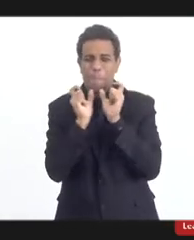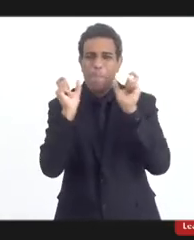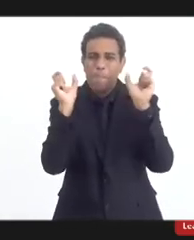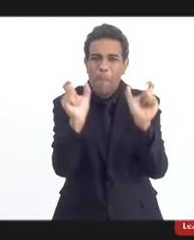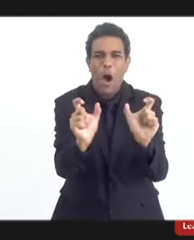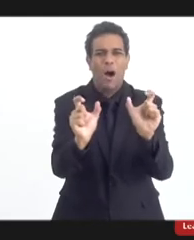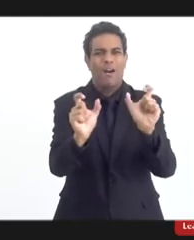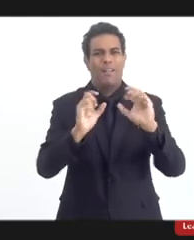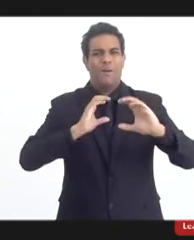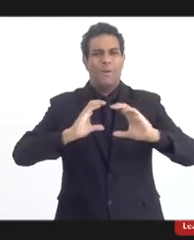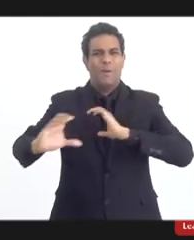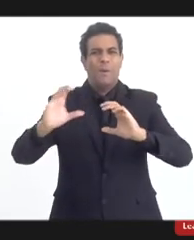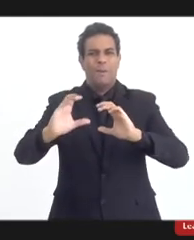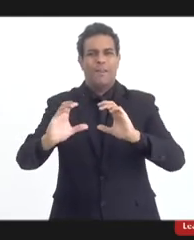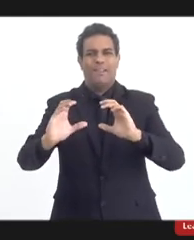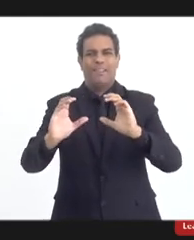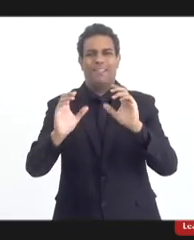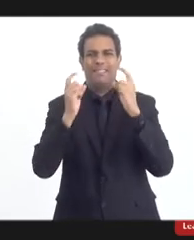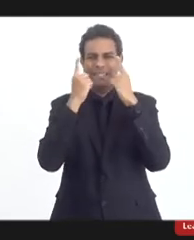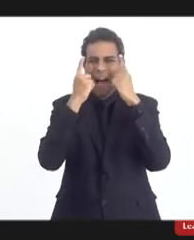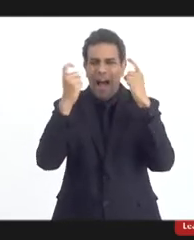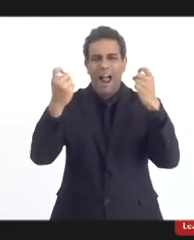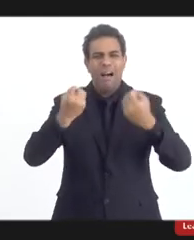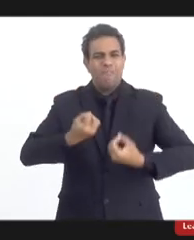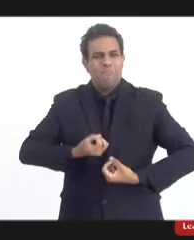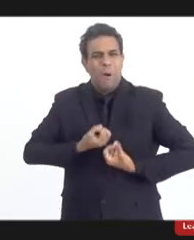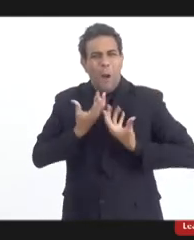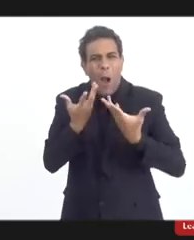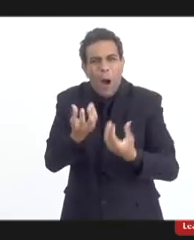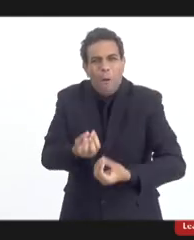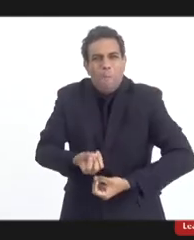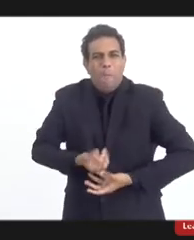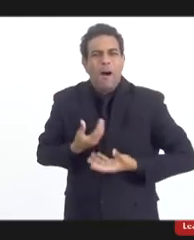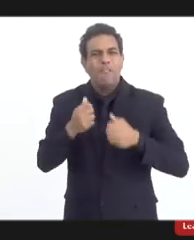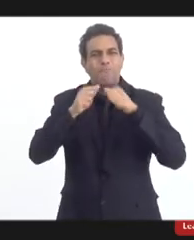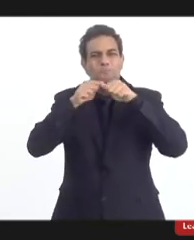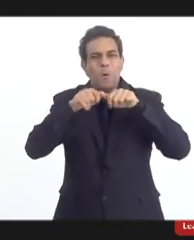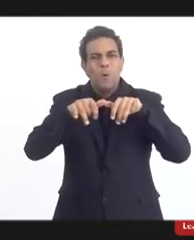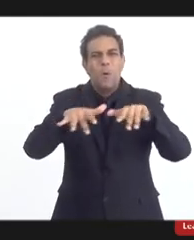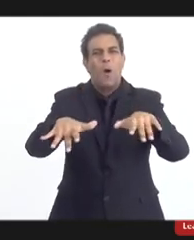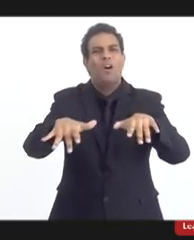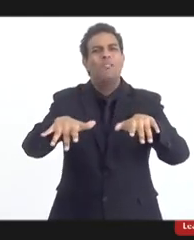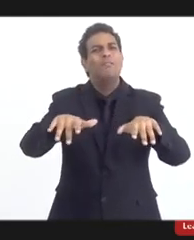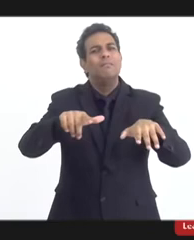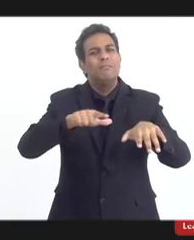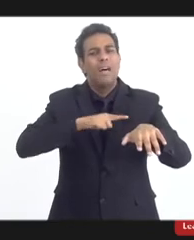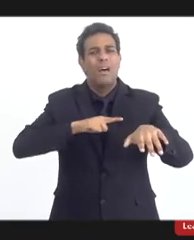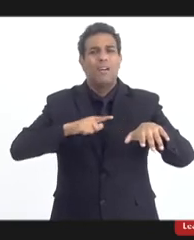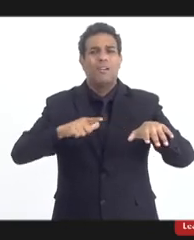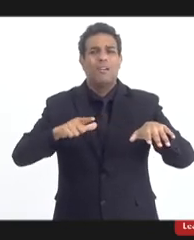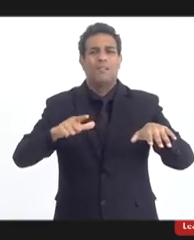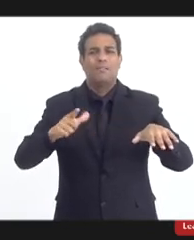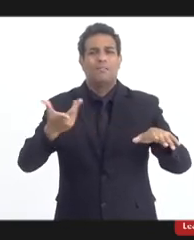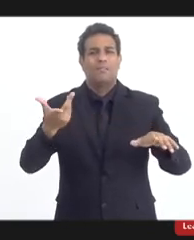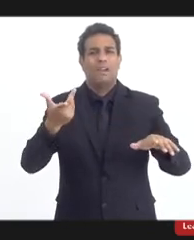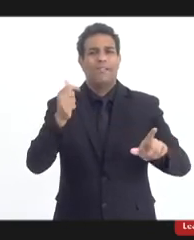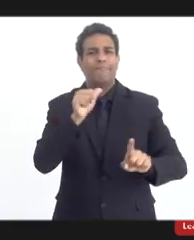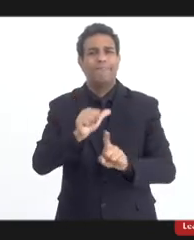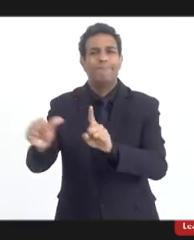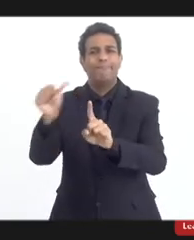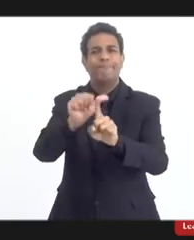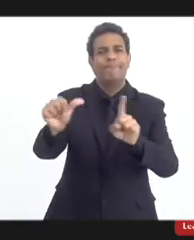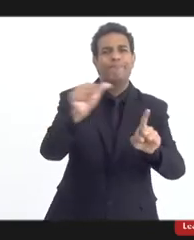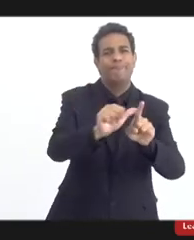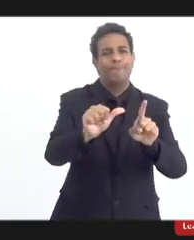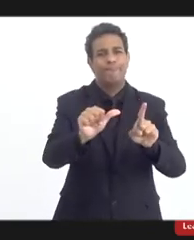violência simbólica, ela fertiliza e abre portas para a violência física. Então,